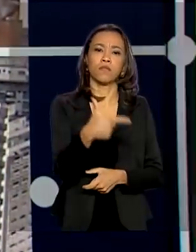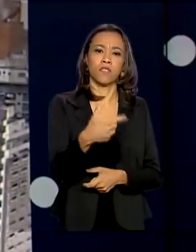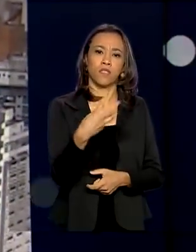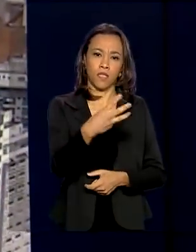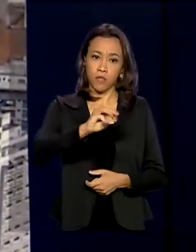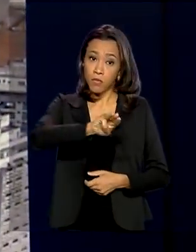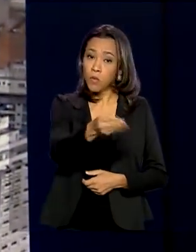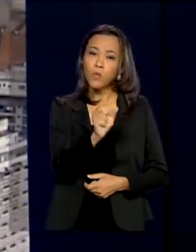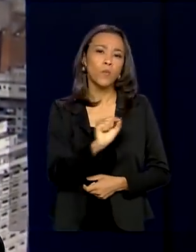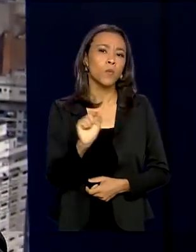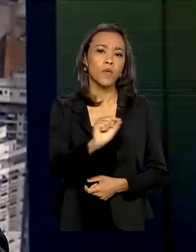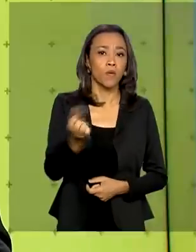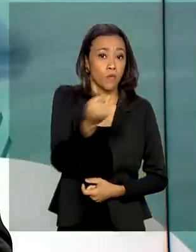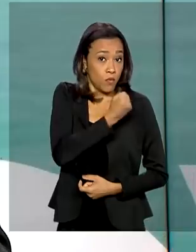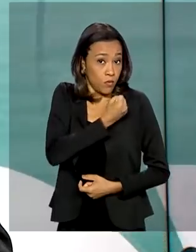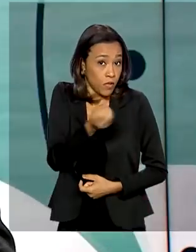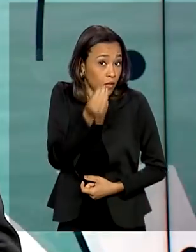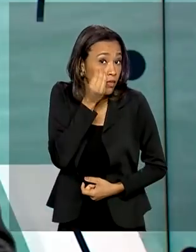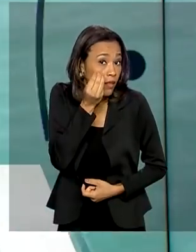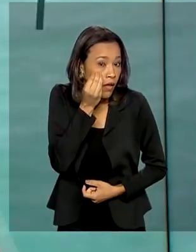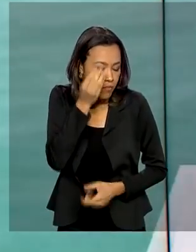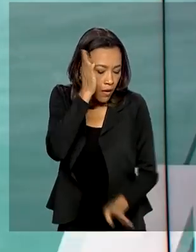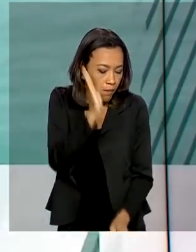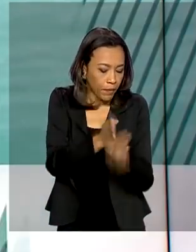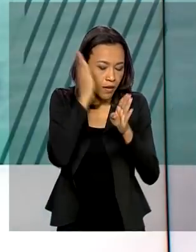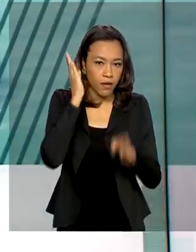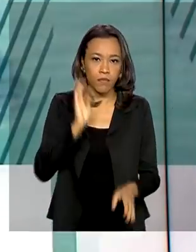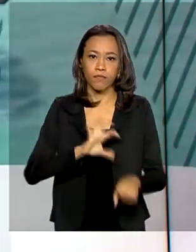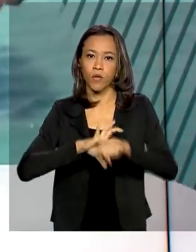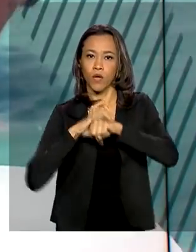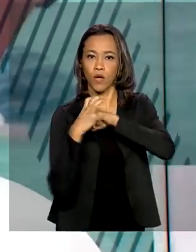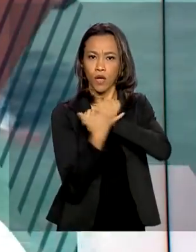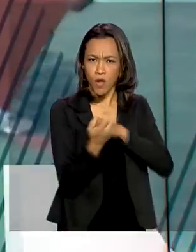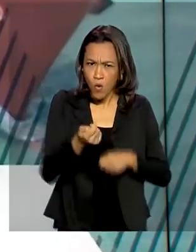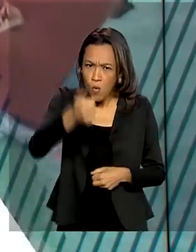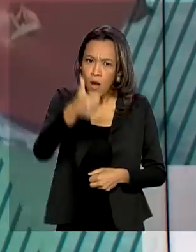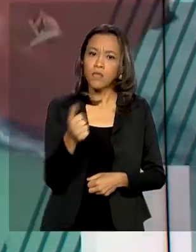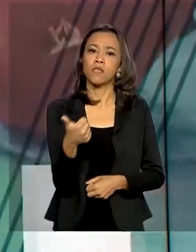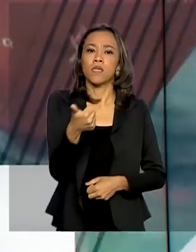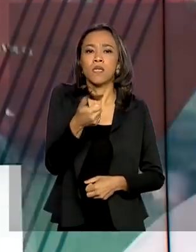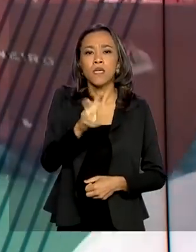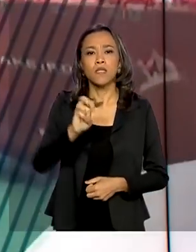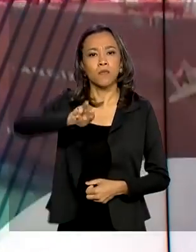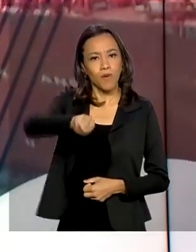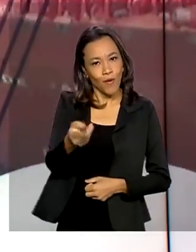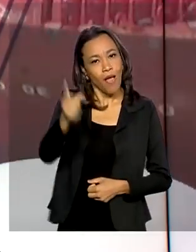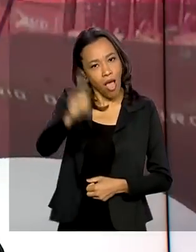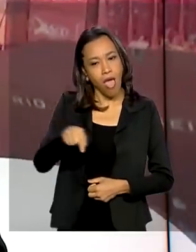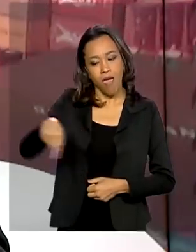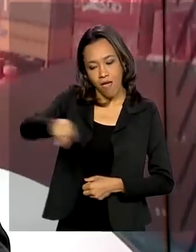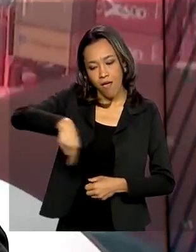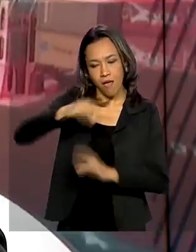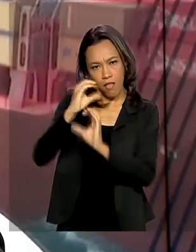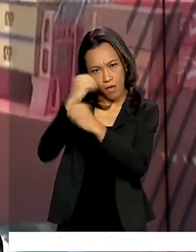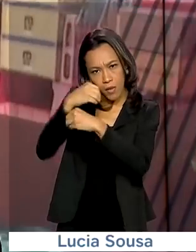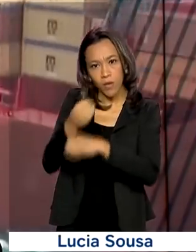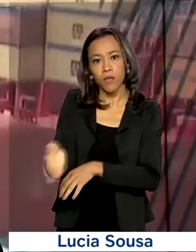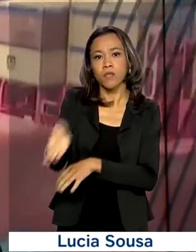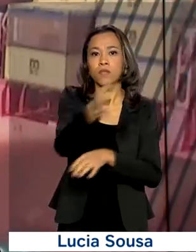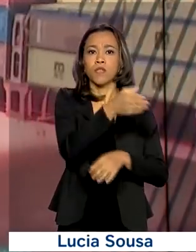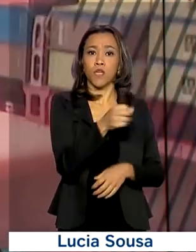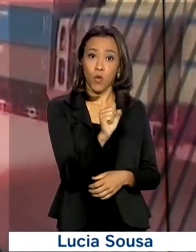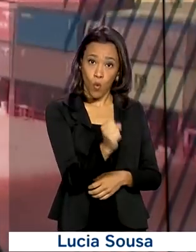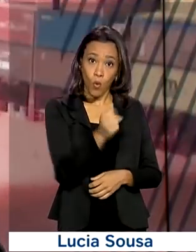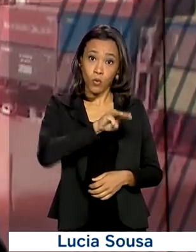o número de testes para diagnosticar o coronavírus. Quase 15 milhões são testes de laboratório e 8 milhões são